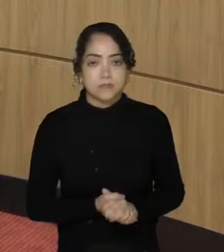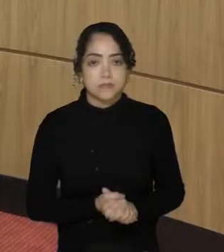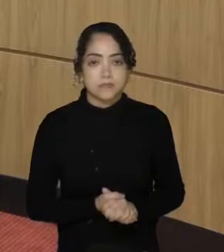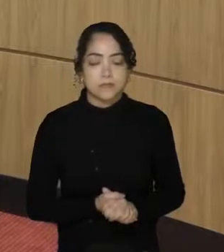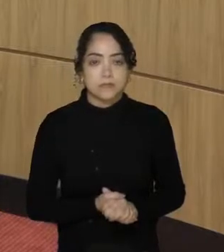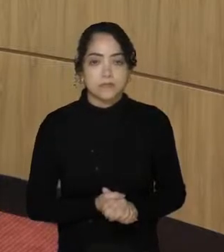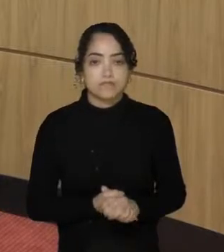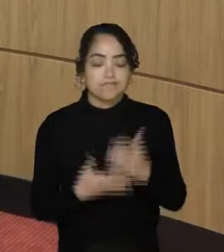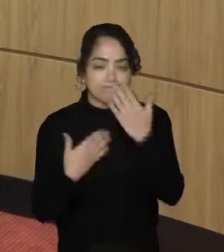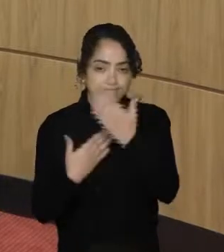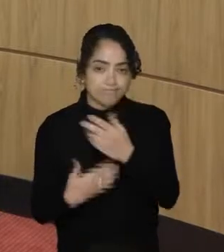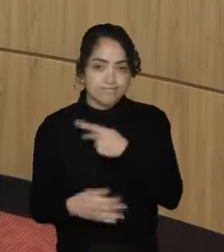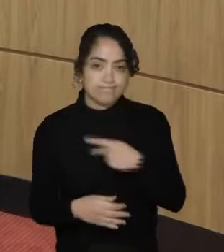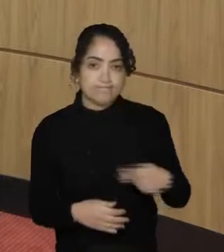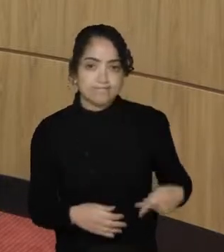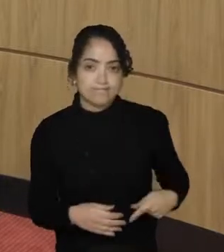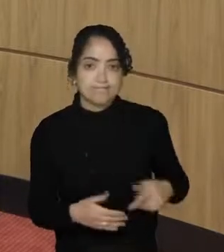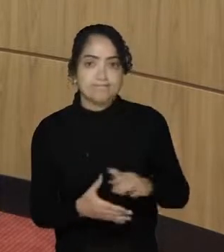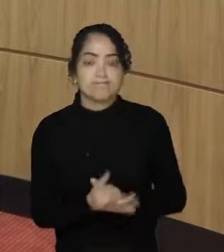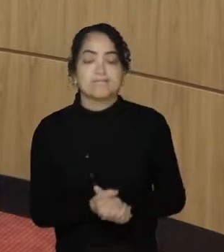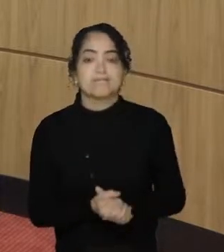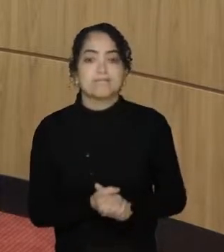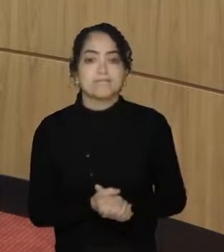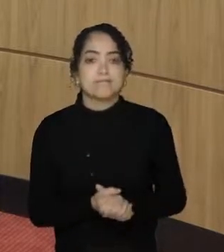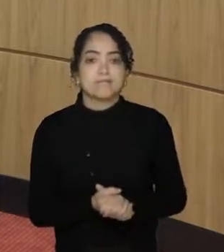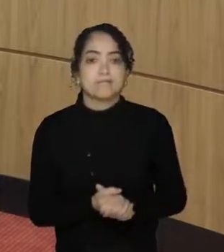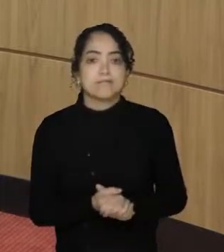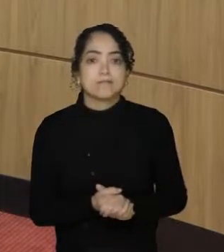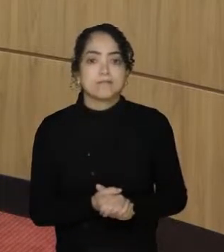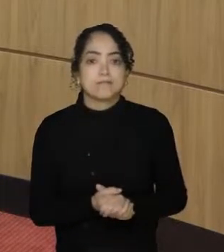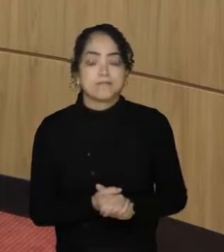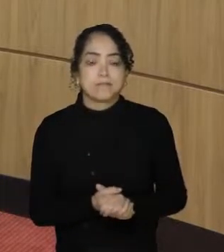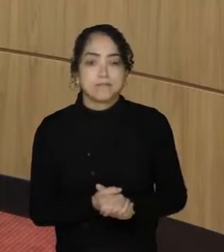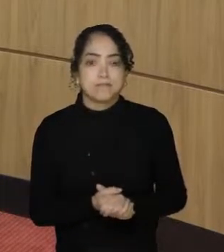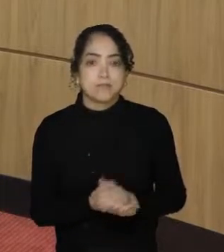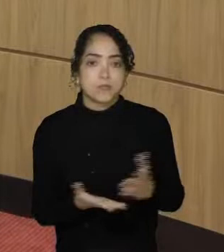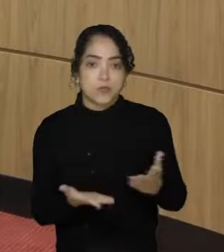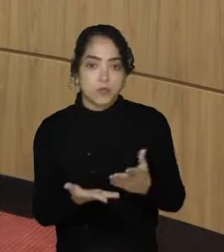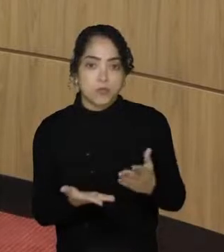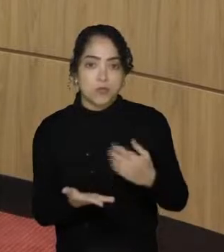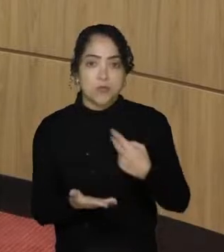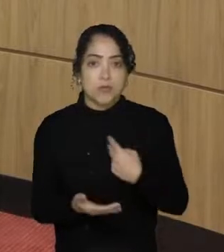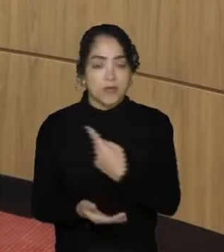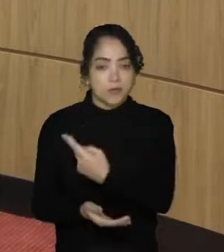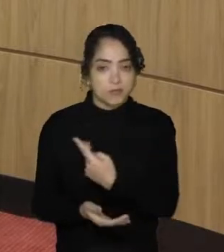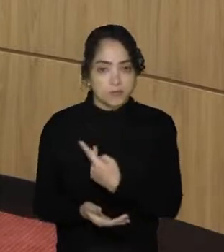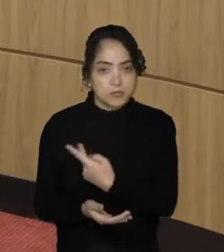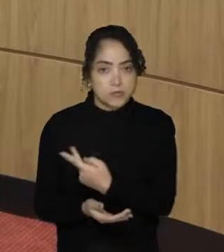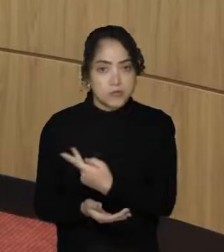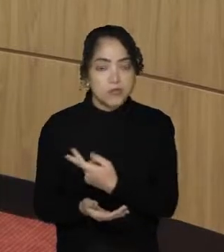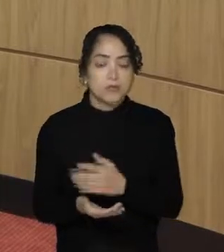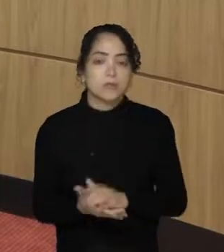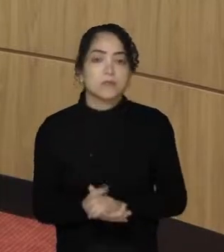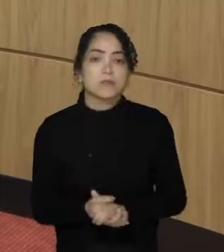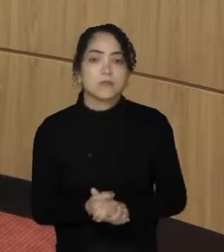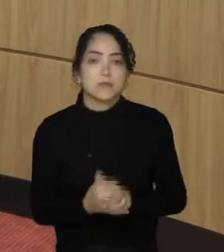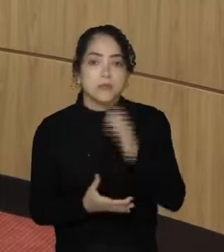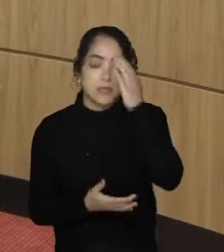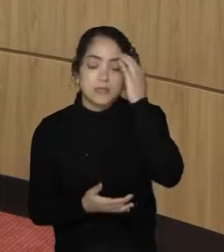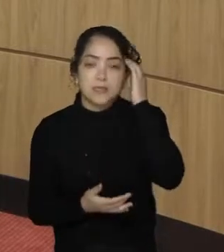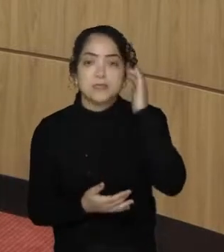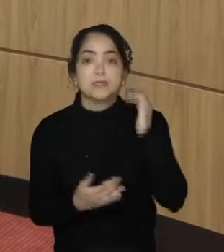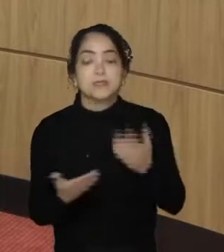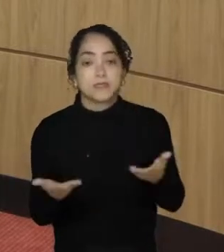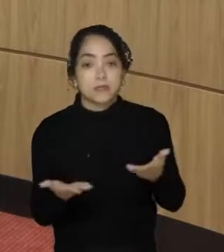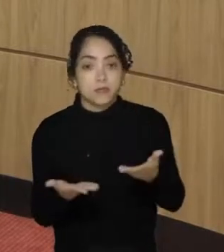Obrigado, senhor presidente. Como eu e o senhor, que estamos